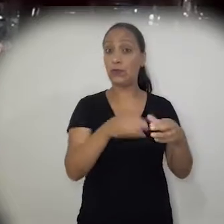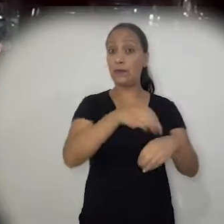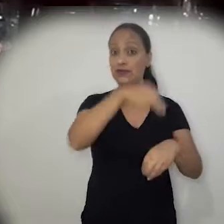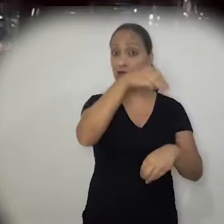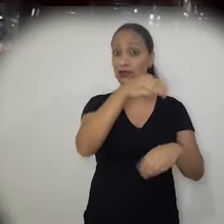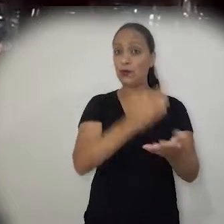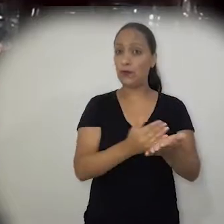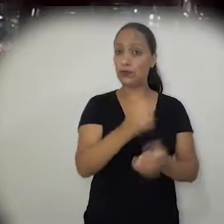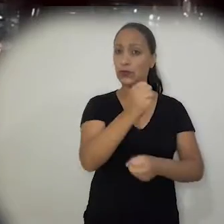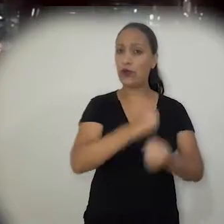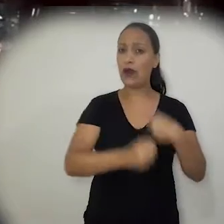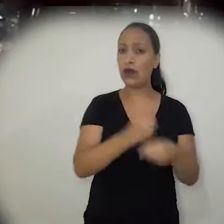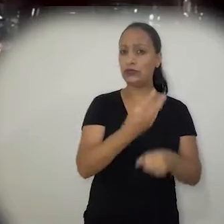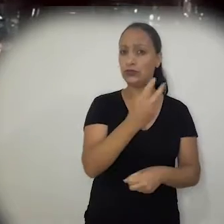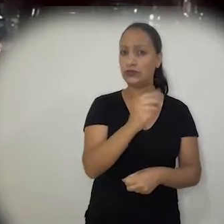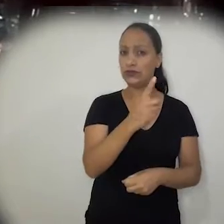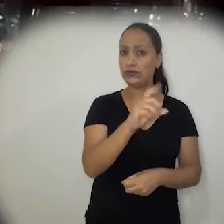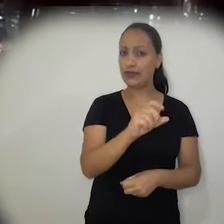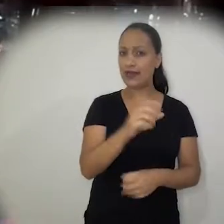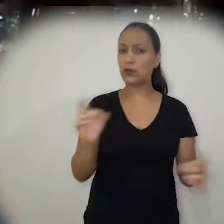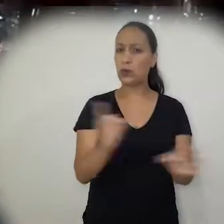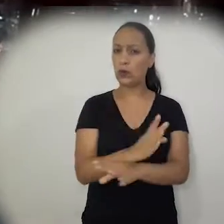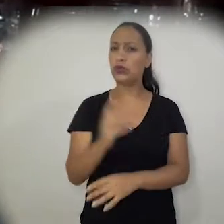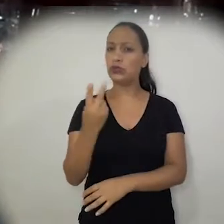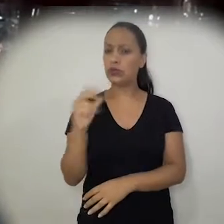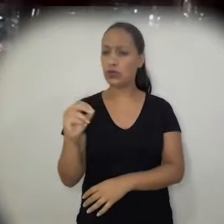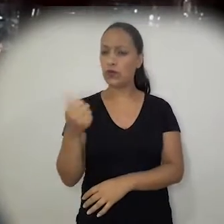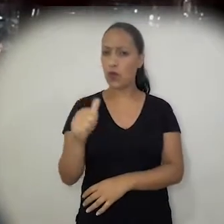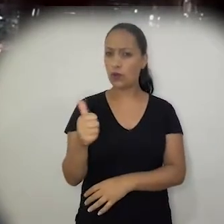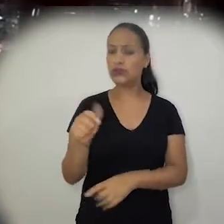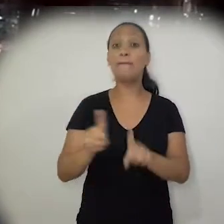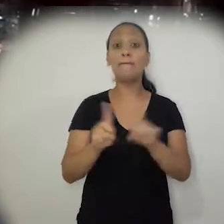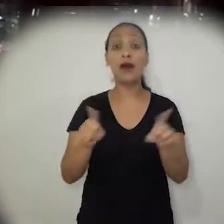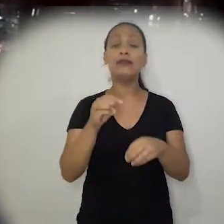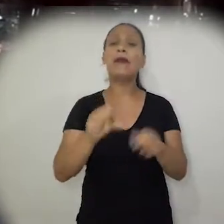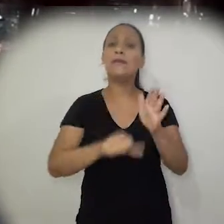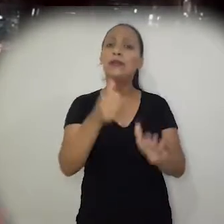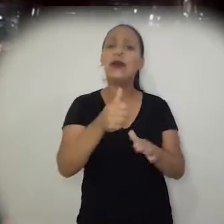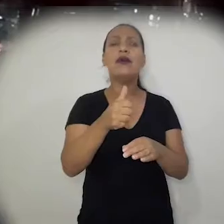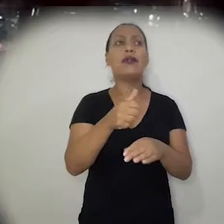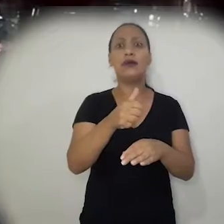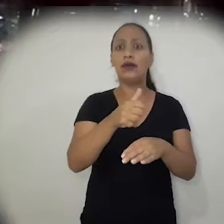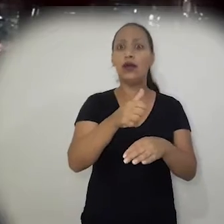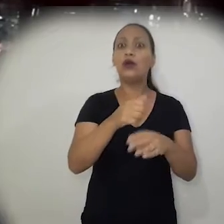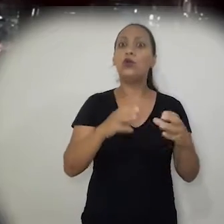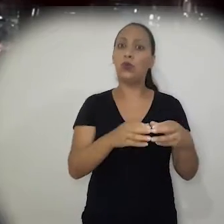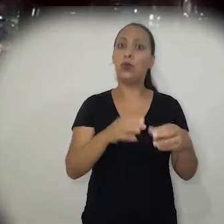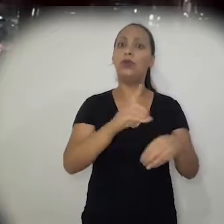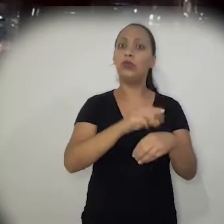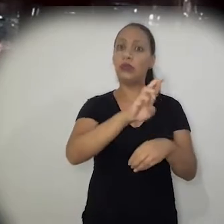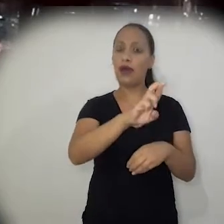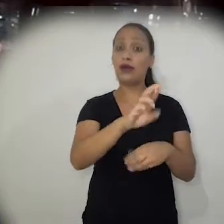que iniciou em 2010 e concluiu em 2011, mas também da primeira turma de doutorado que iniciou o curso em